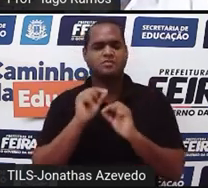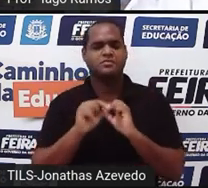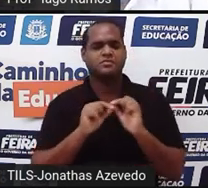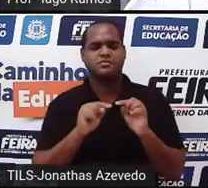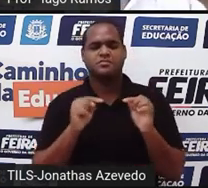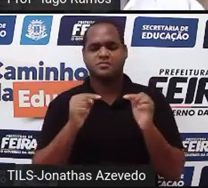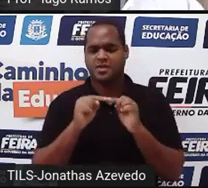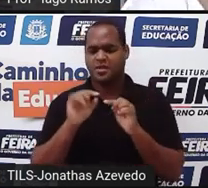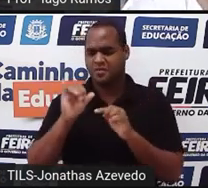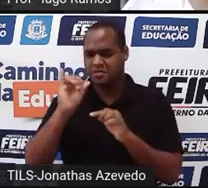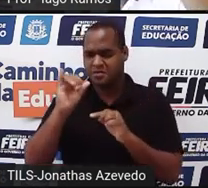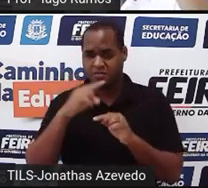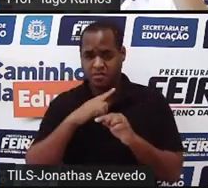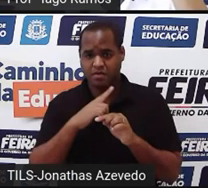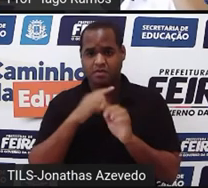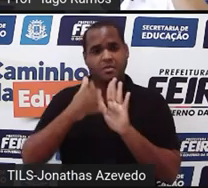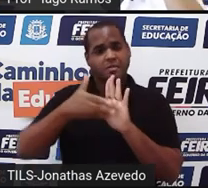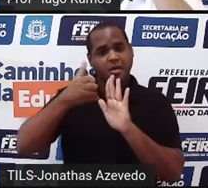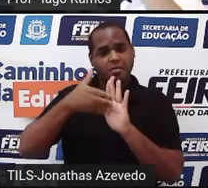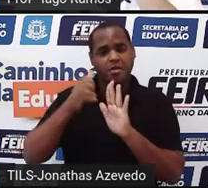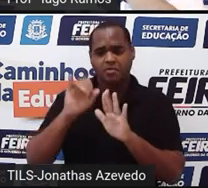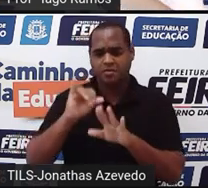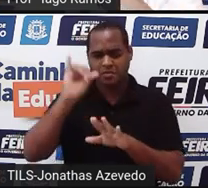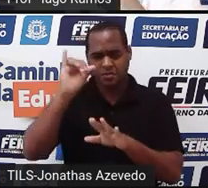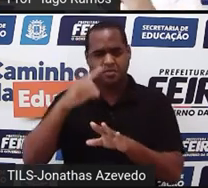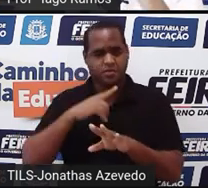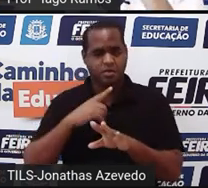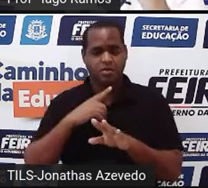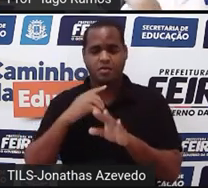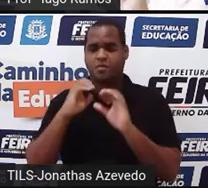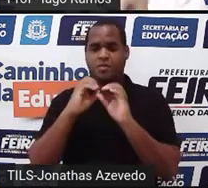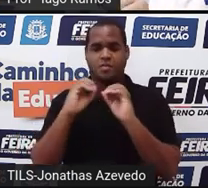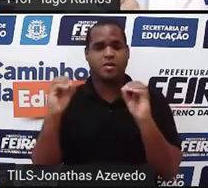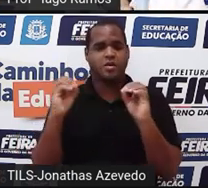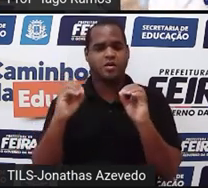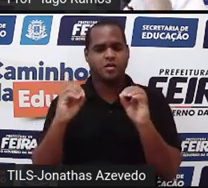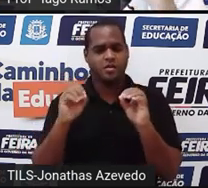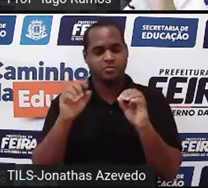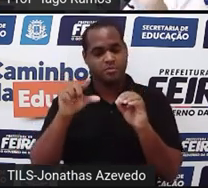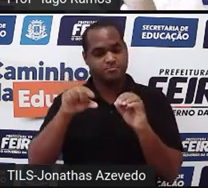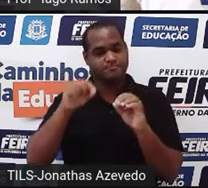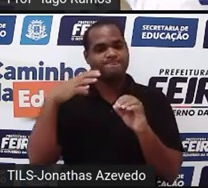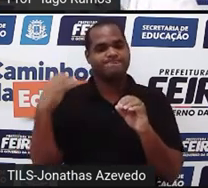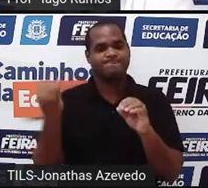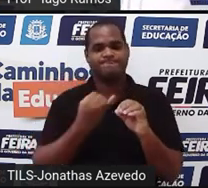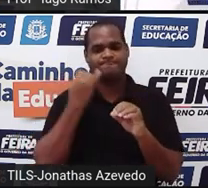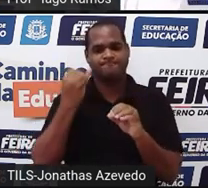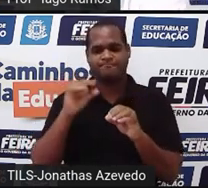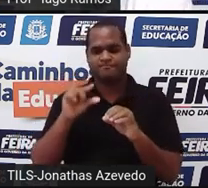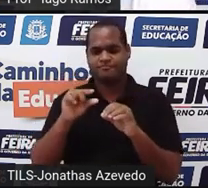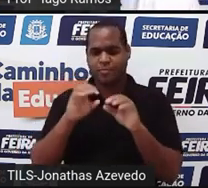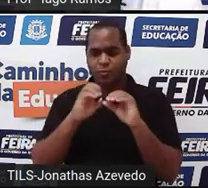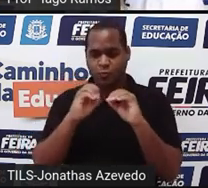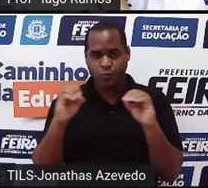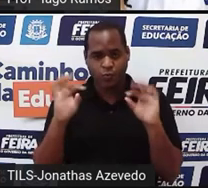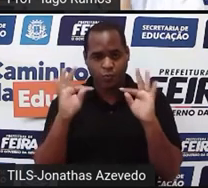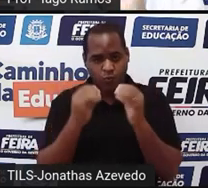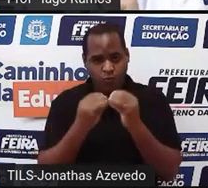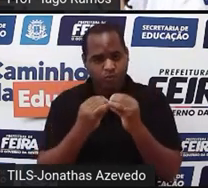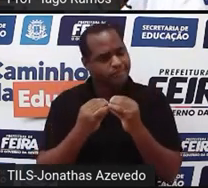y e tiro esse um y, 0. Agora, um detalhe, aqui não zerou tudo,